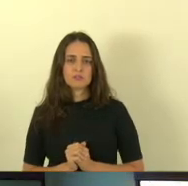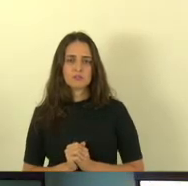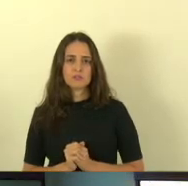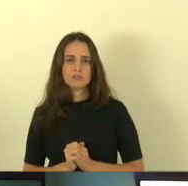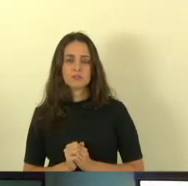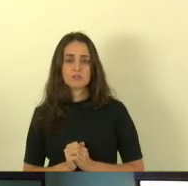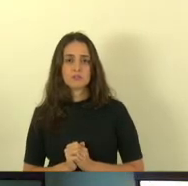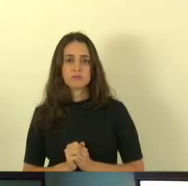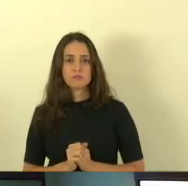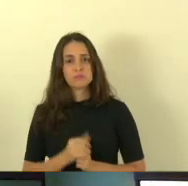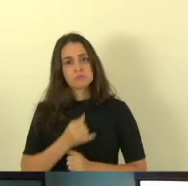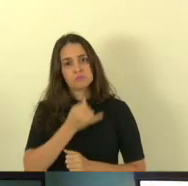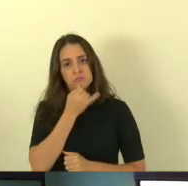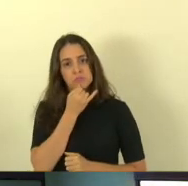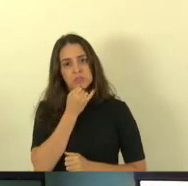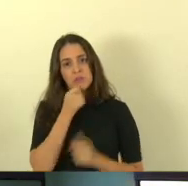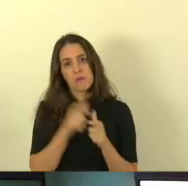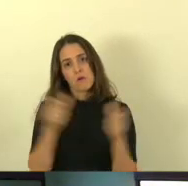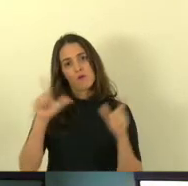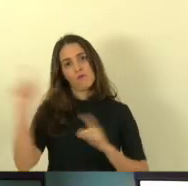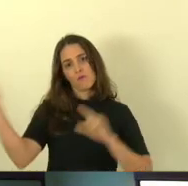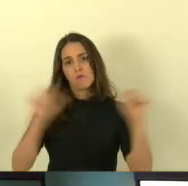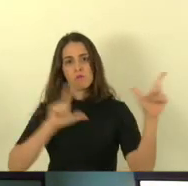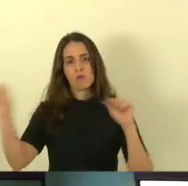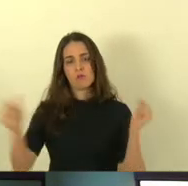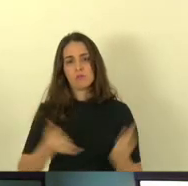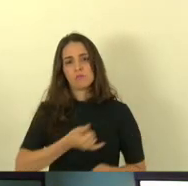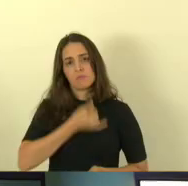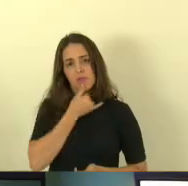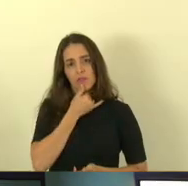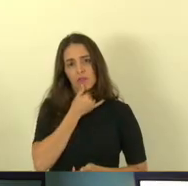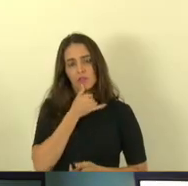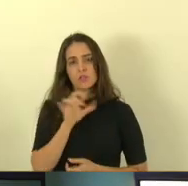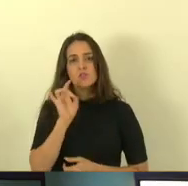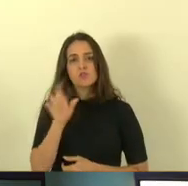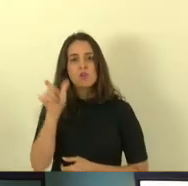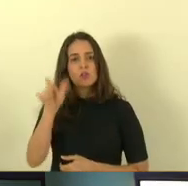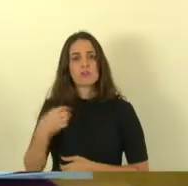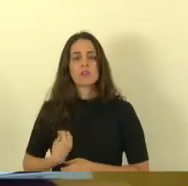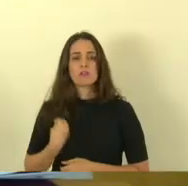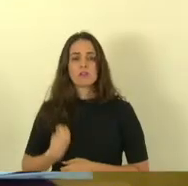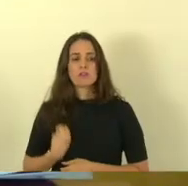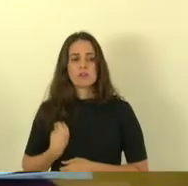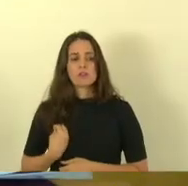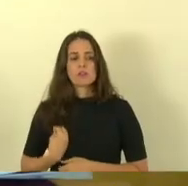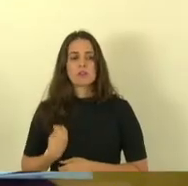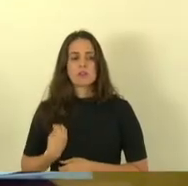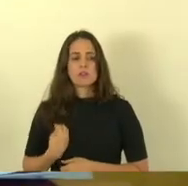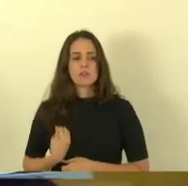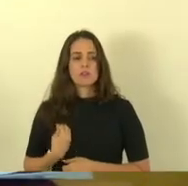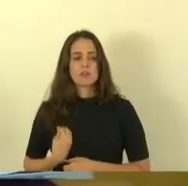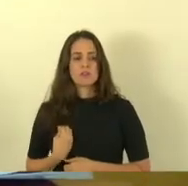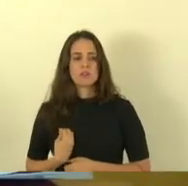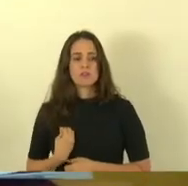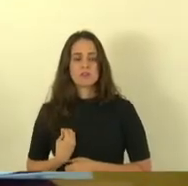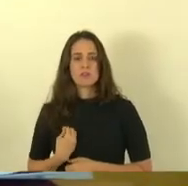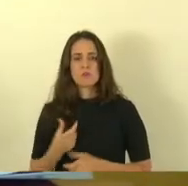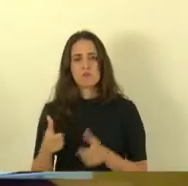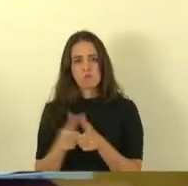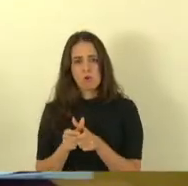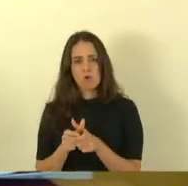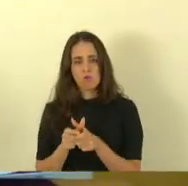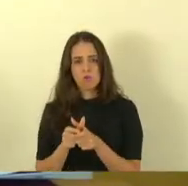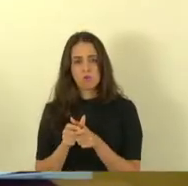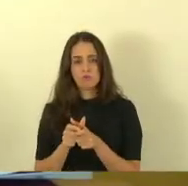é pena que a maioria foi embora né a maioria foi embora só ficaram aqui o o uma parte